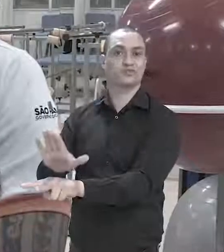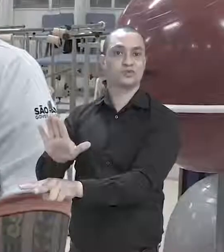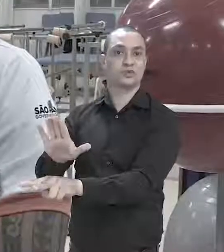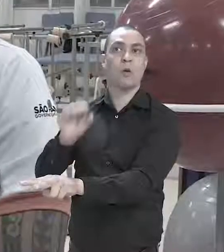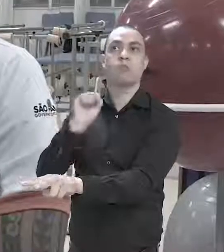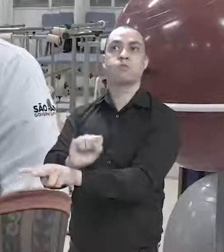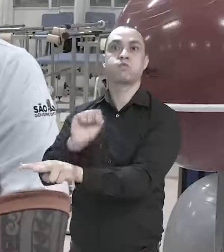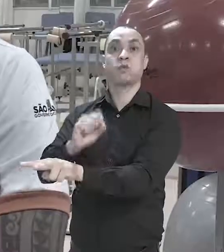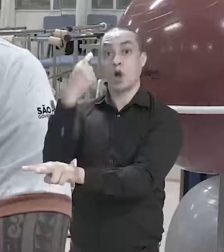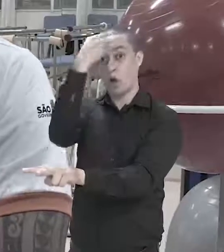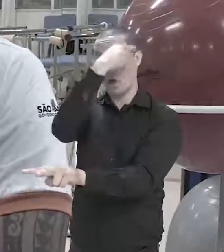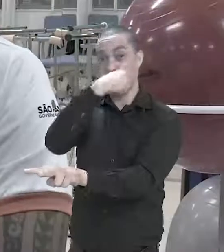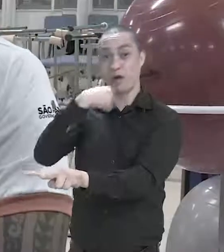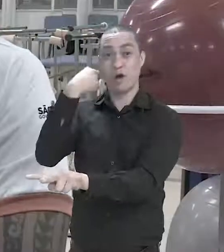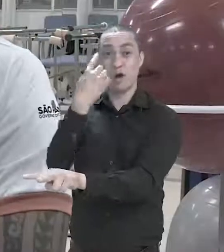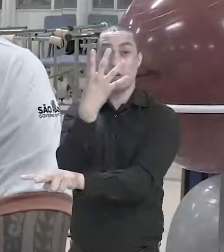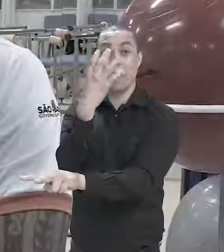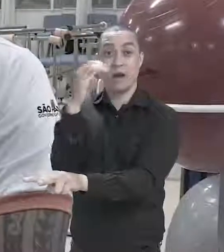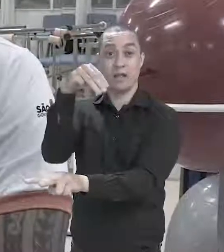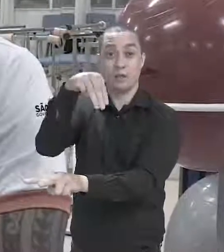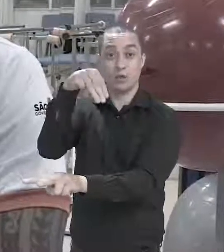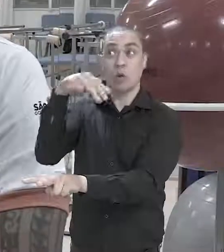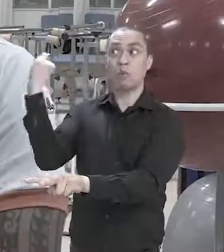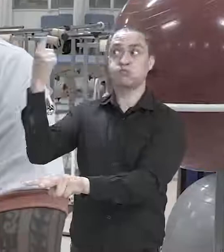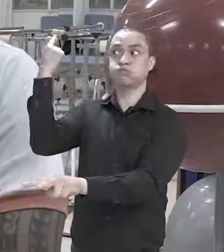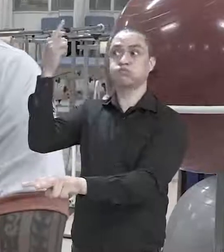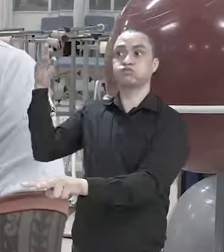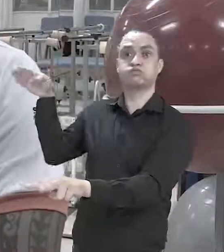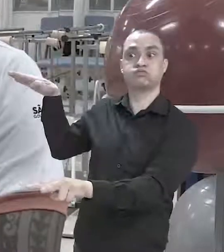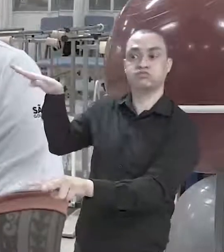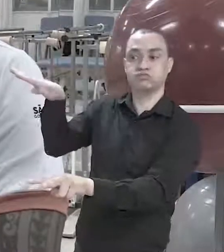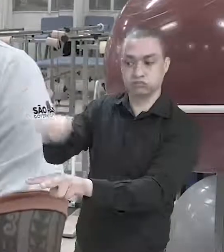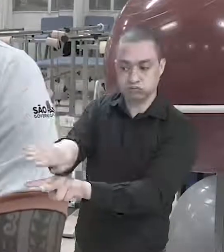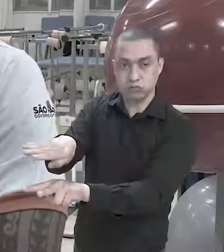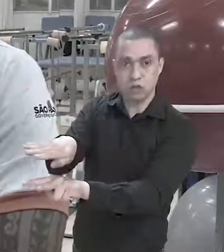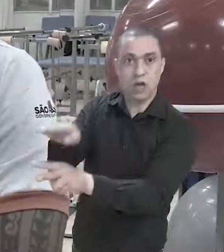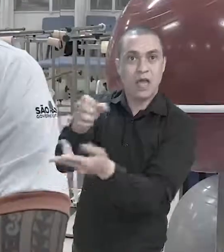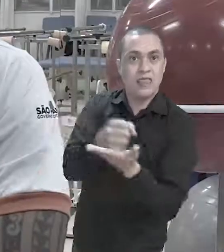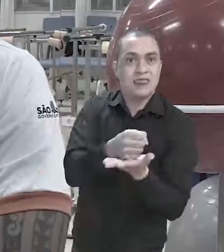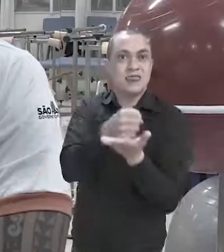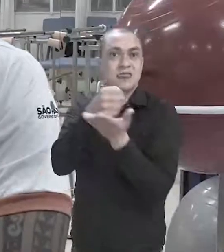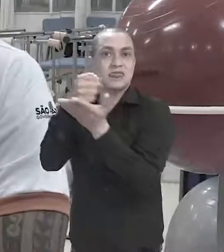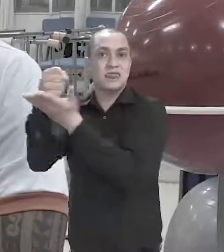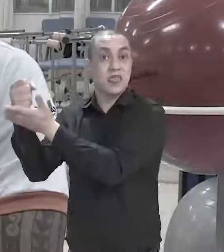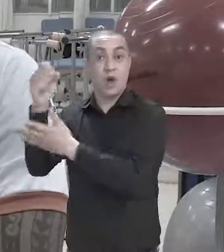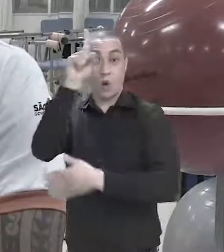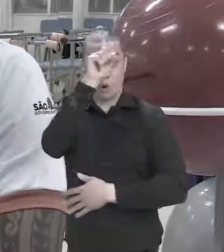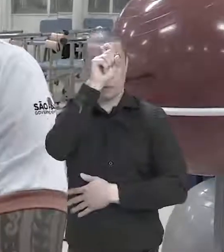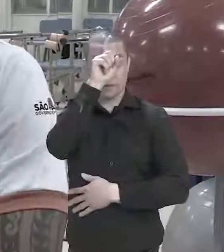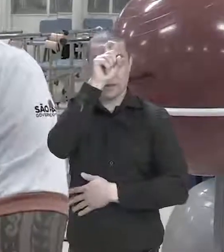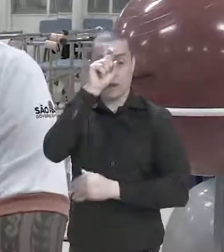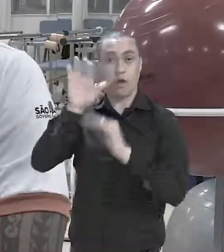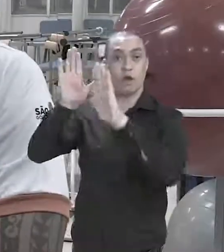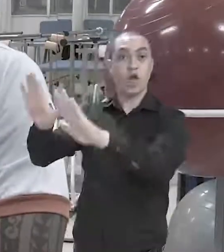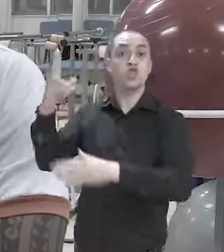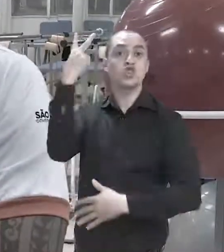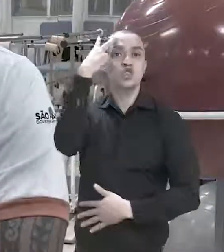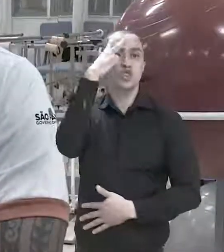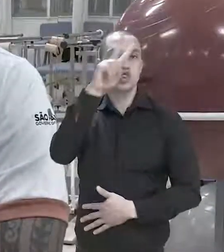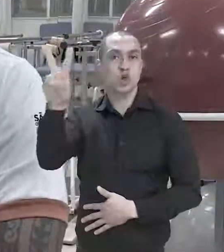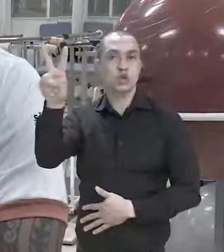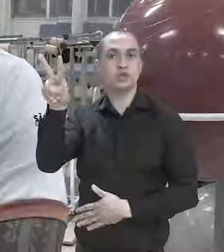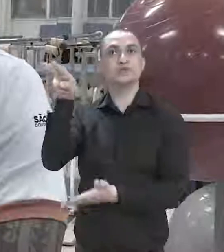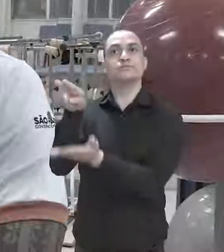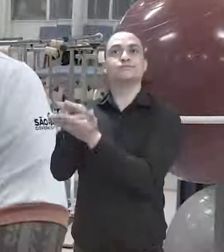cima do viaduto. Esperei 40 minutos o resgate, depois do resgate chegar, fiquei dois